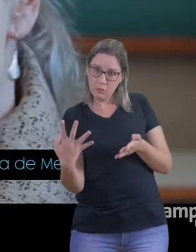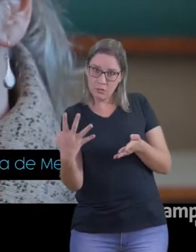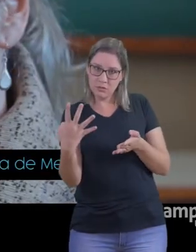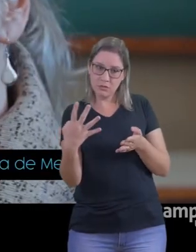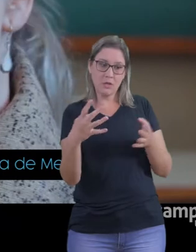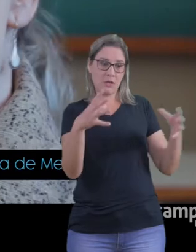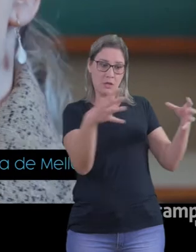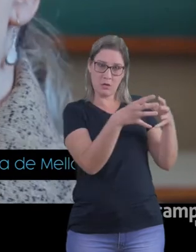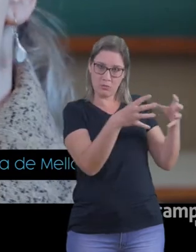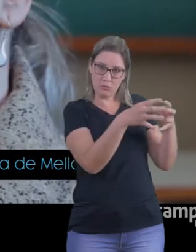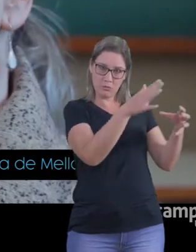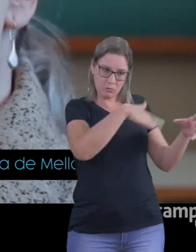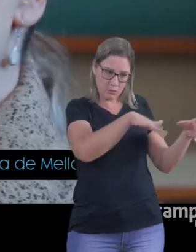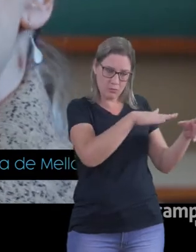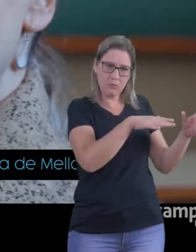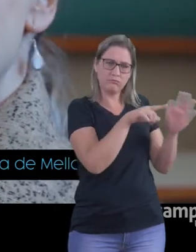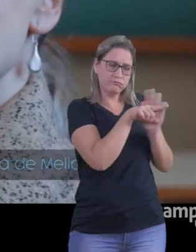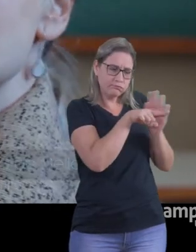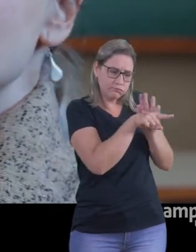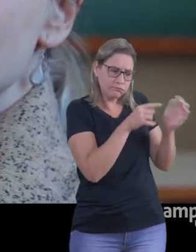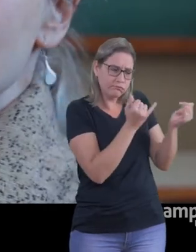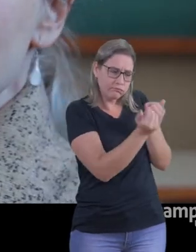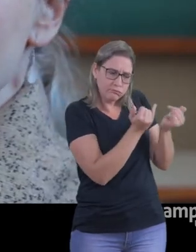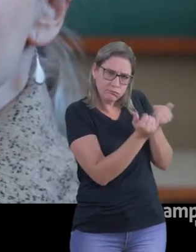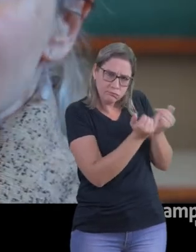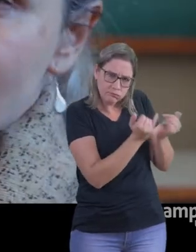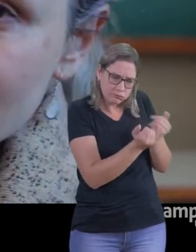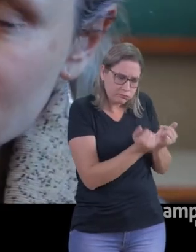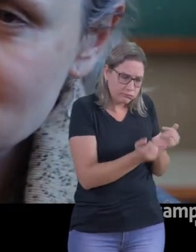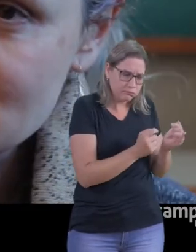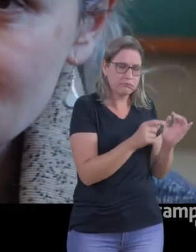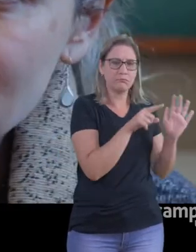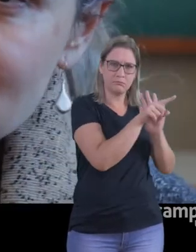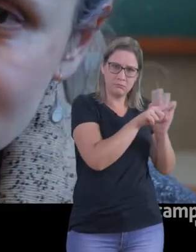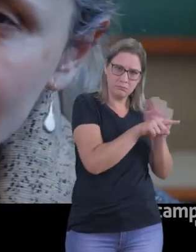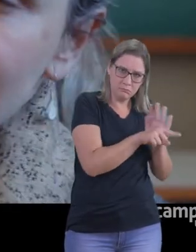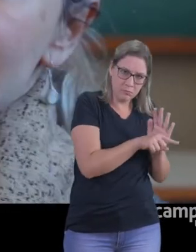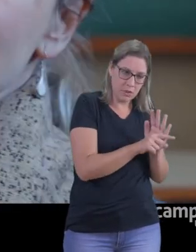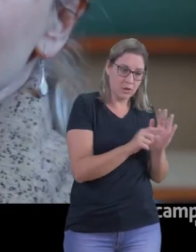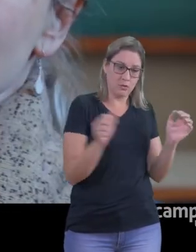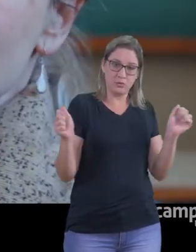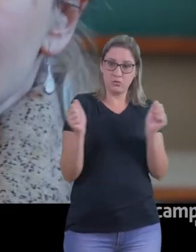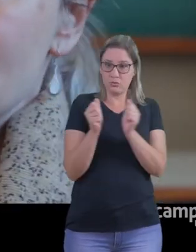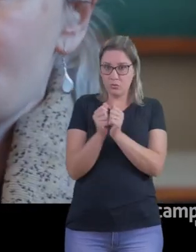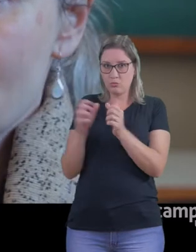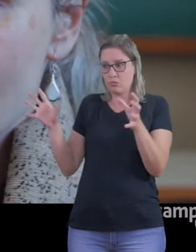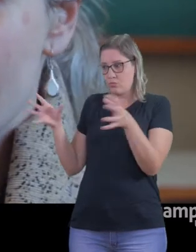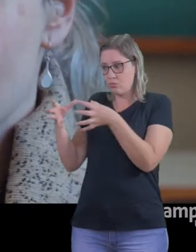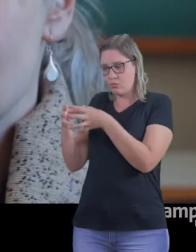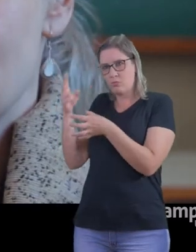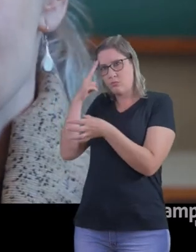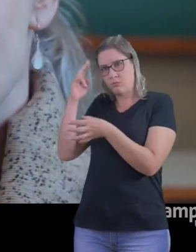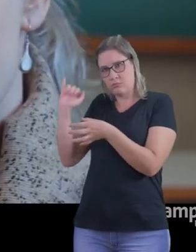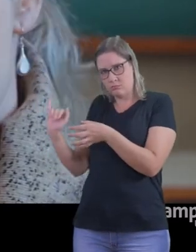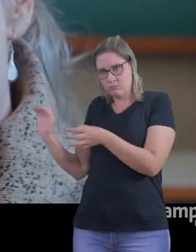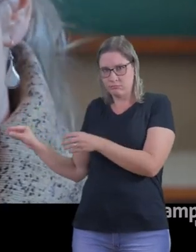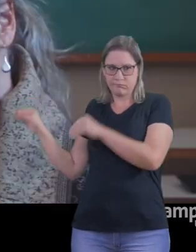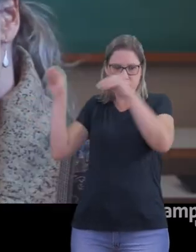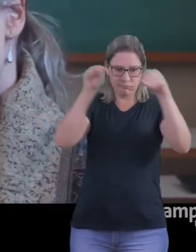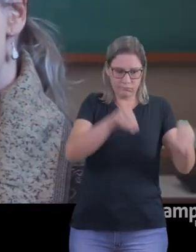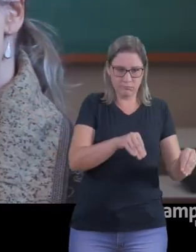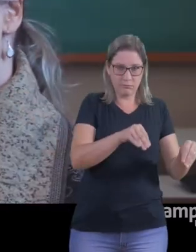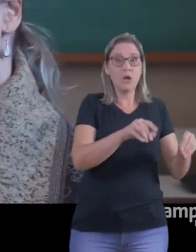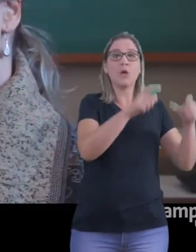2014 pelo grupo, a partir de uma atividade de pesquisa realizada junto aos imigrantes haitianos na cidade de